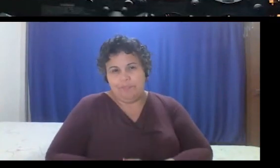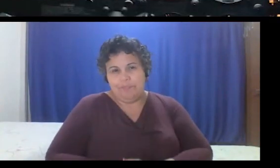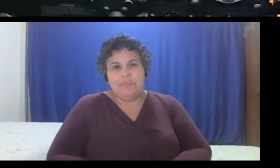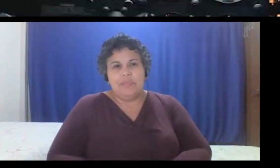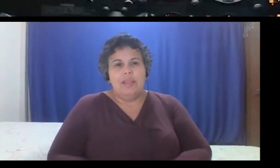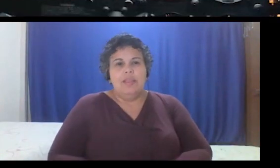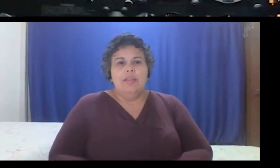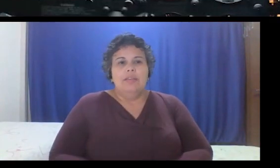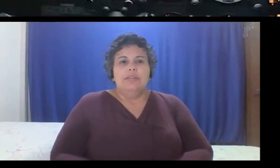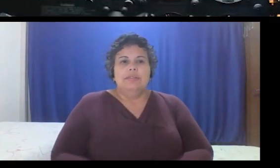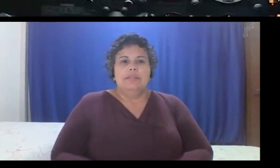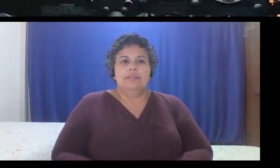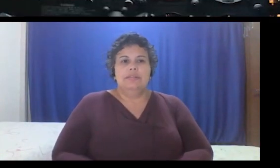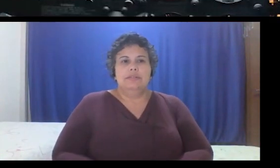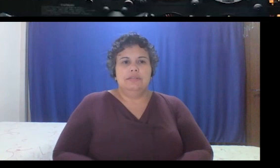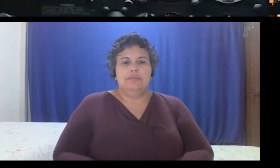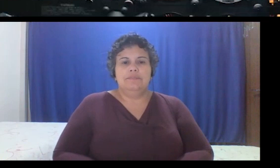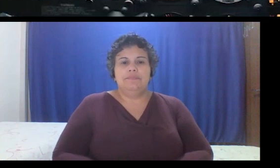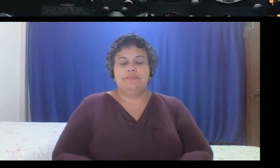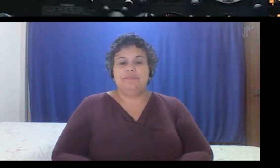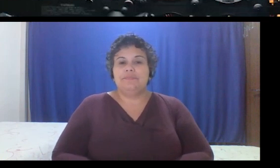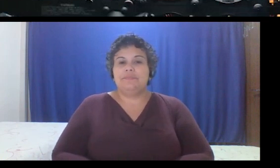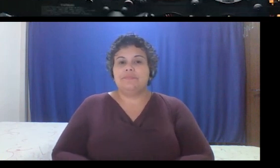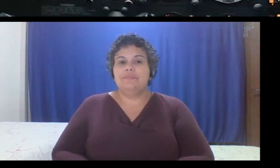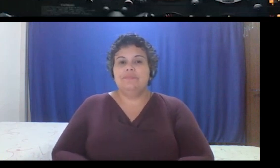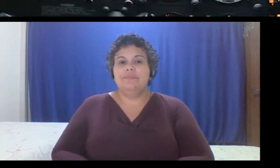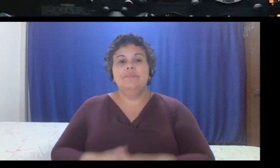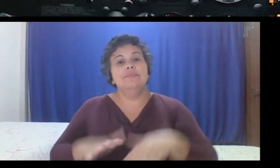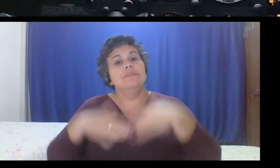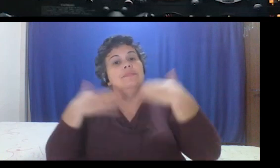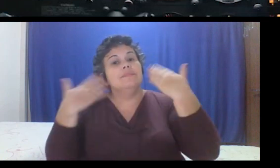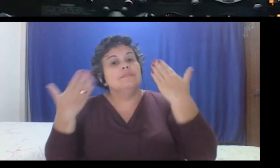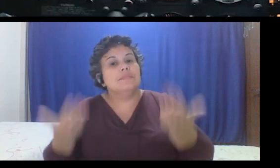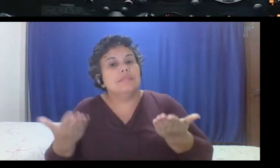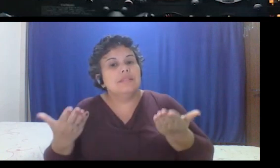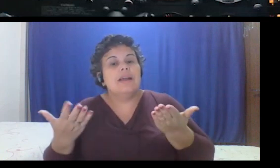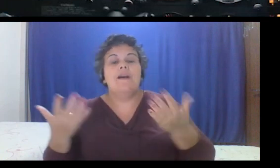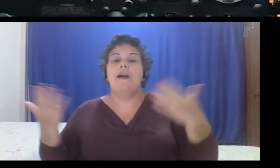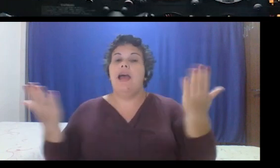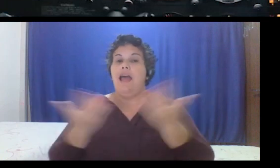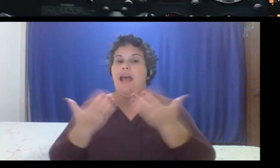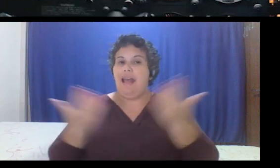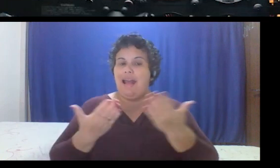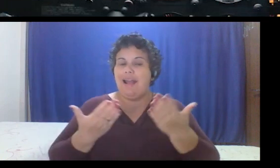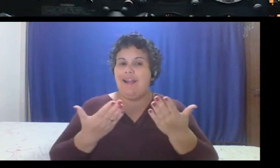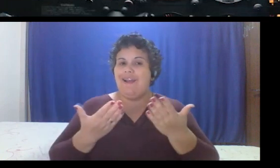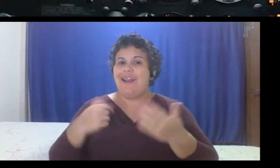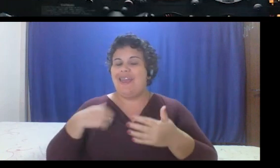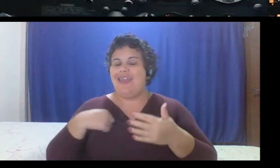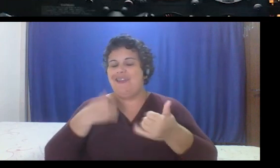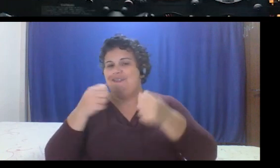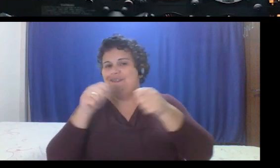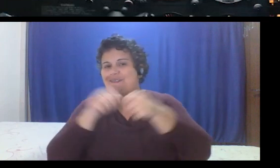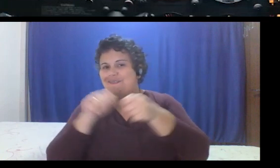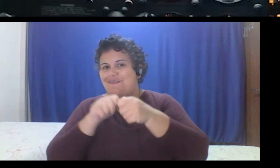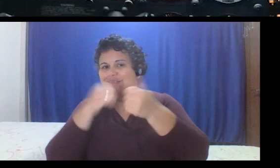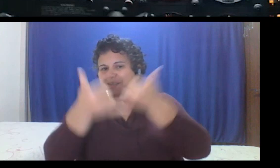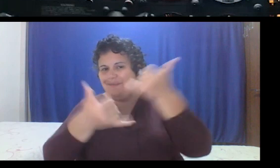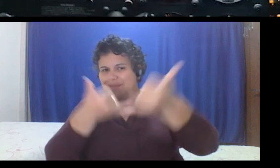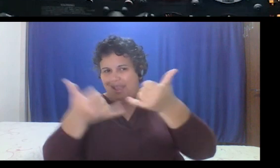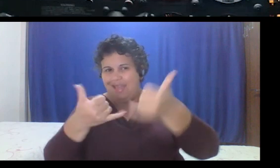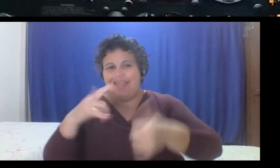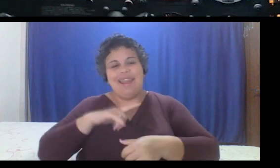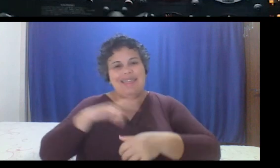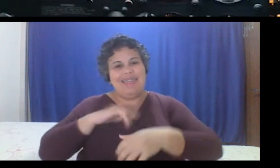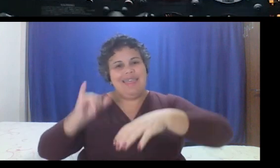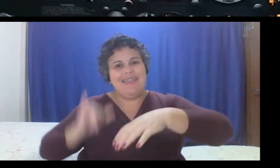Gente, agora a gente tem um painel, né, fiz uma brincadeira aqui com o avião, né, mas é basicamente isso, né,